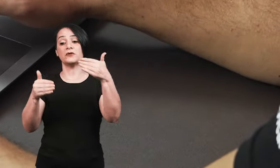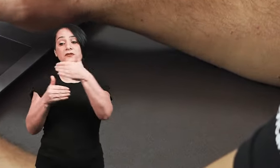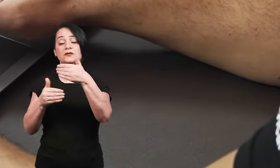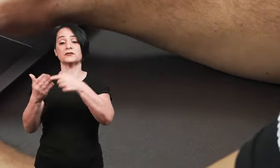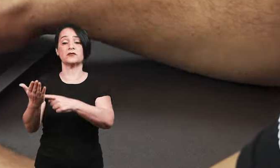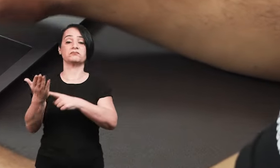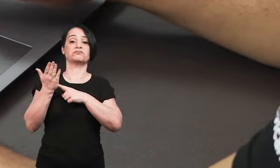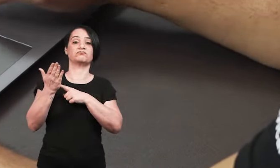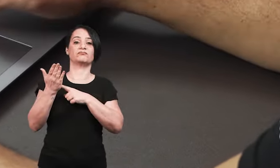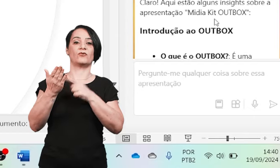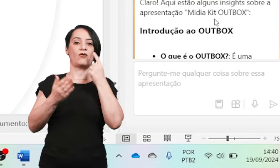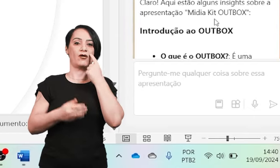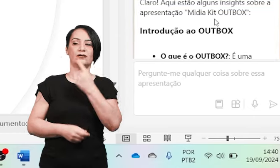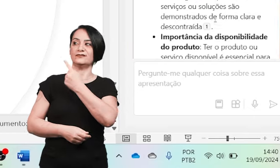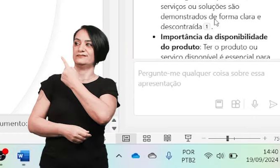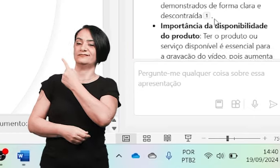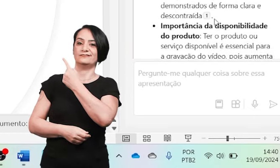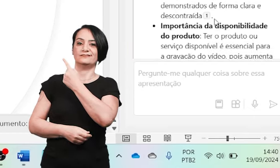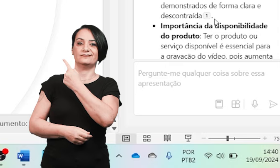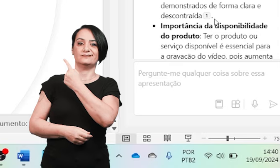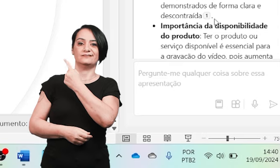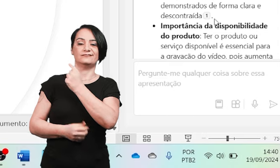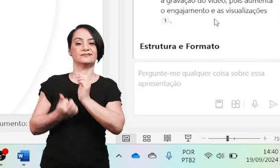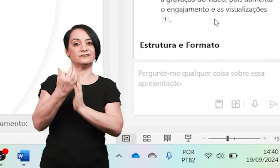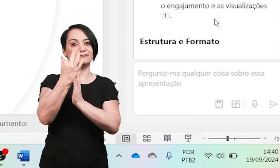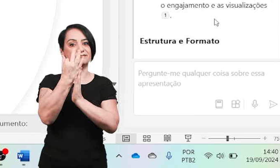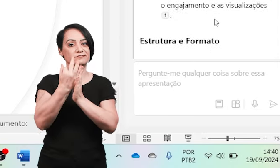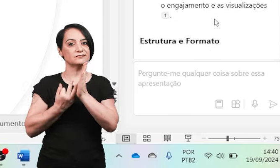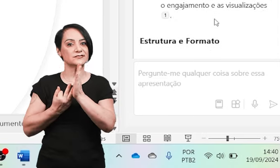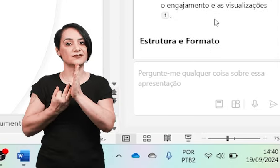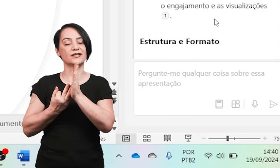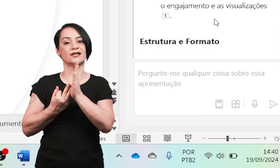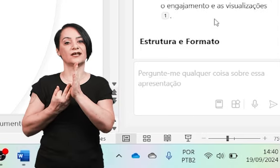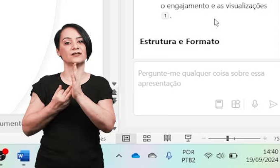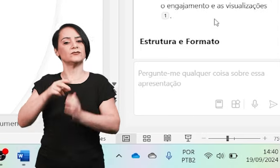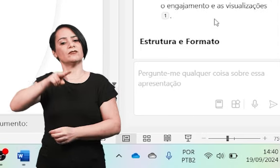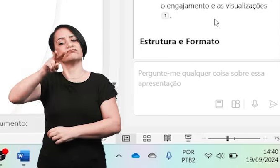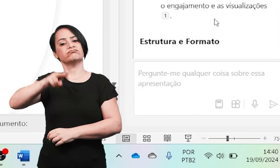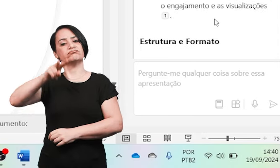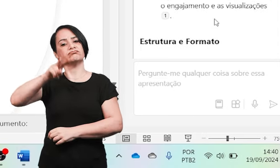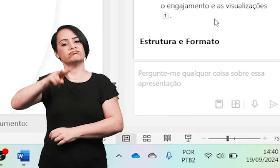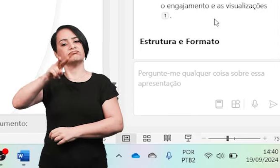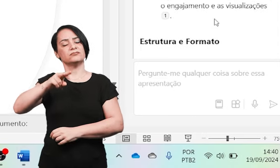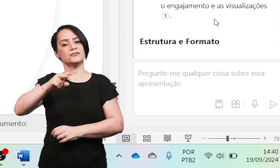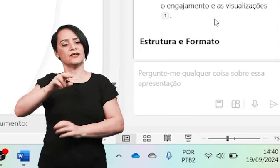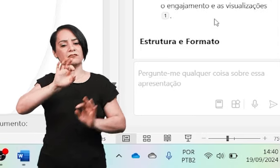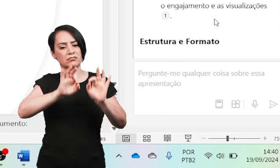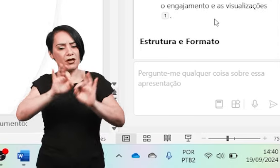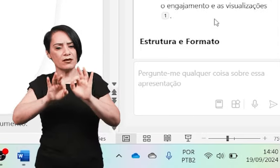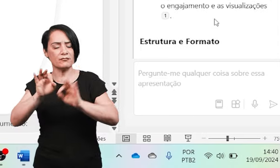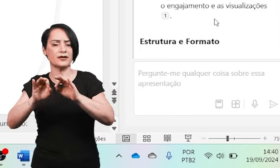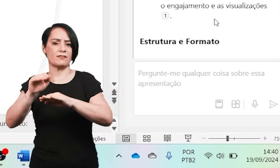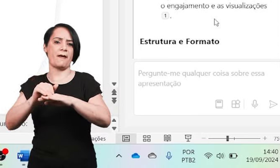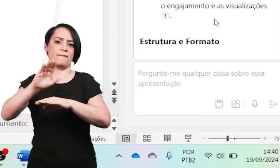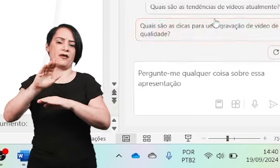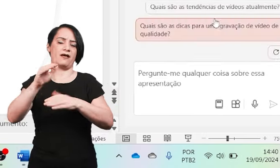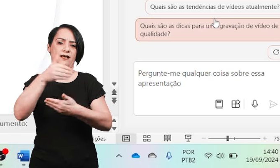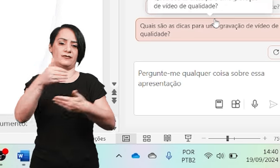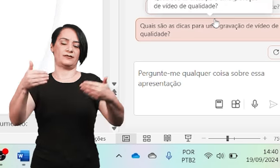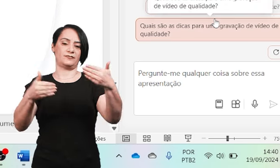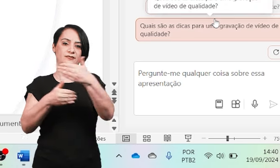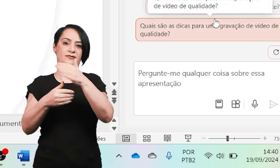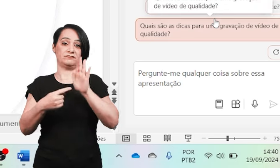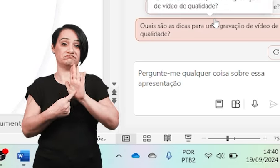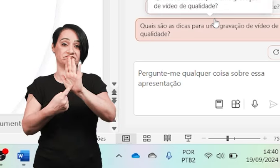apresentação. E olha só, ele já está aqui me dando um texto, né? Para eu poder ler e ficar ainda mais preparado para fazer